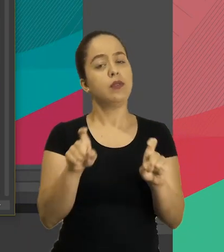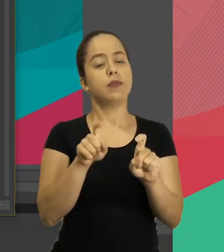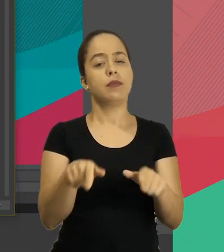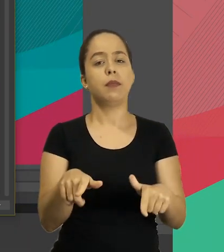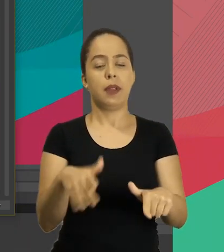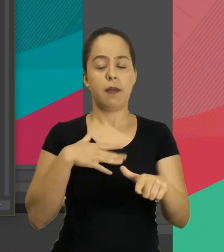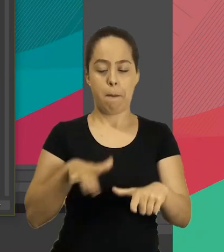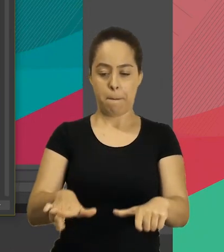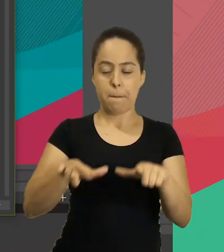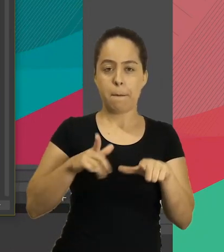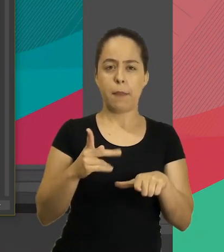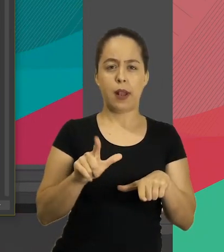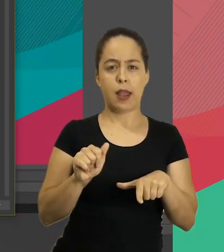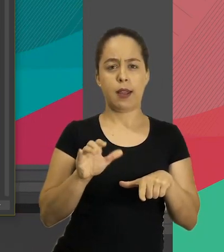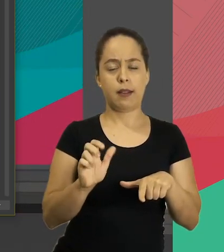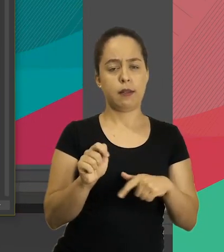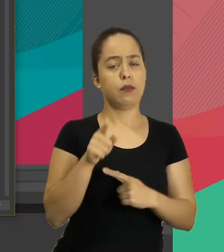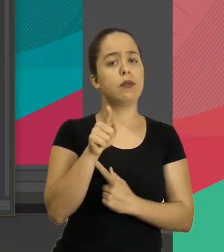processador